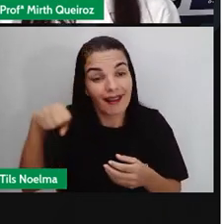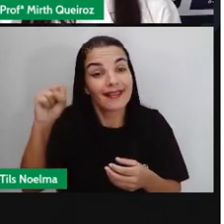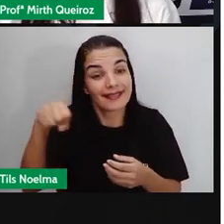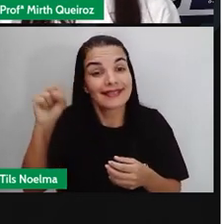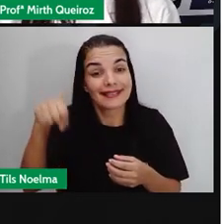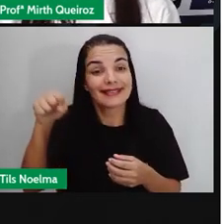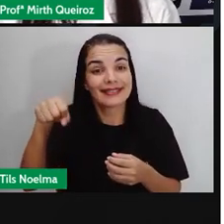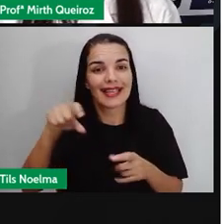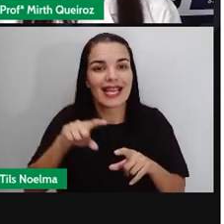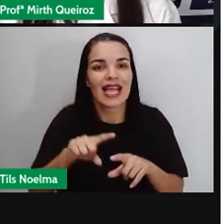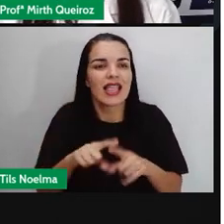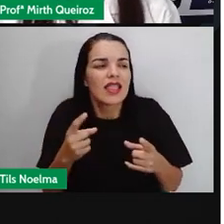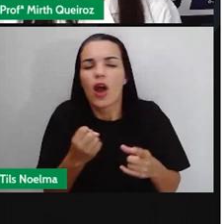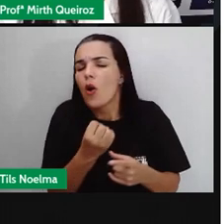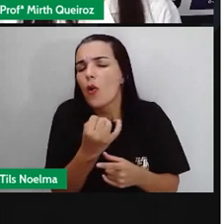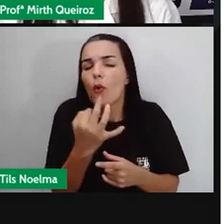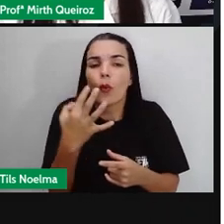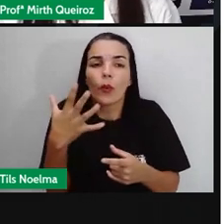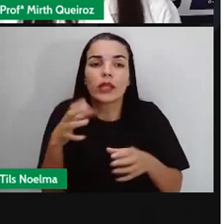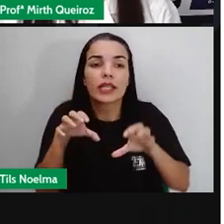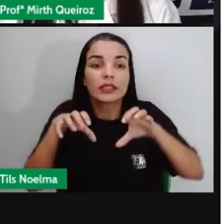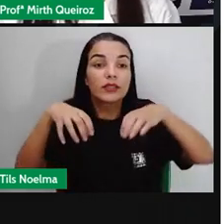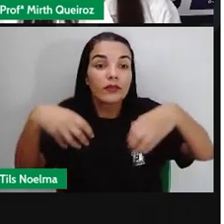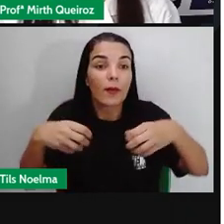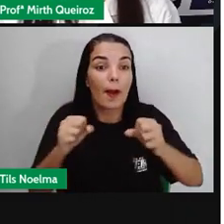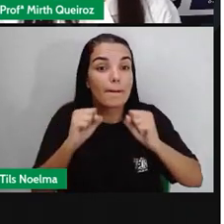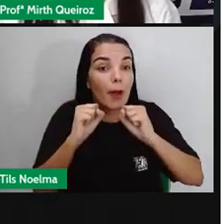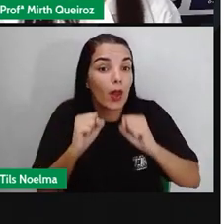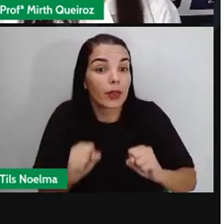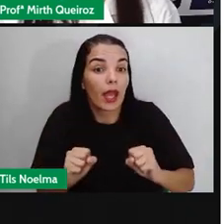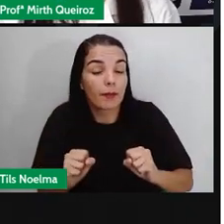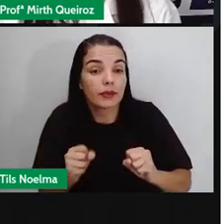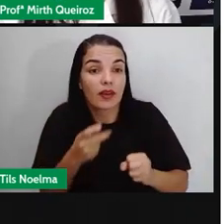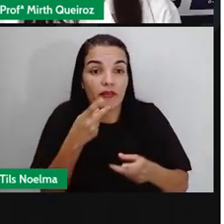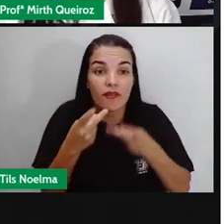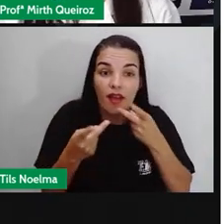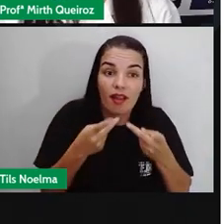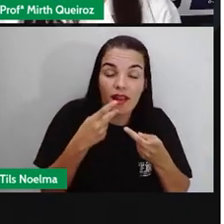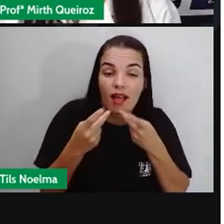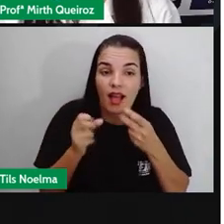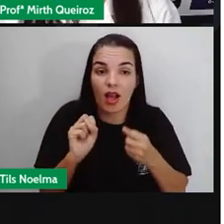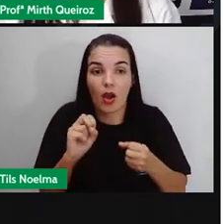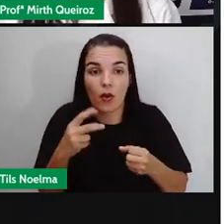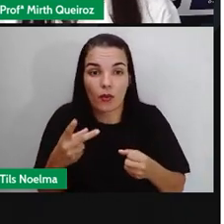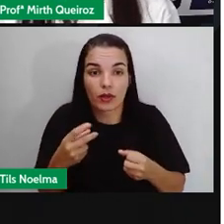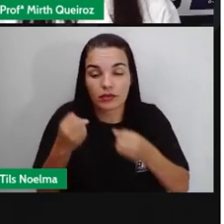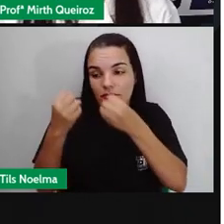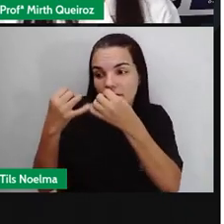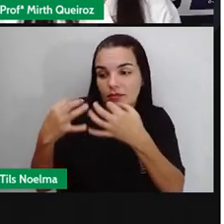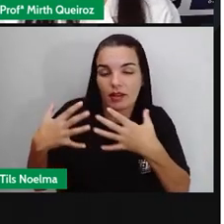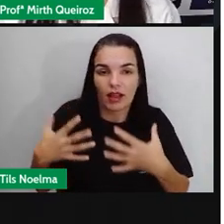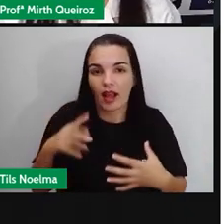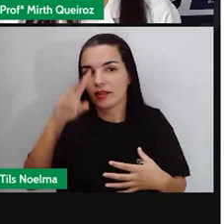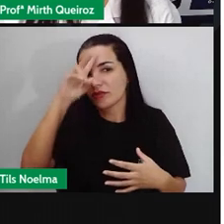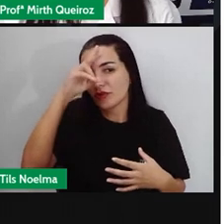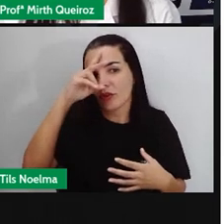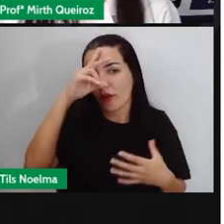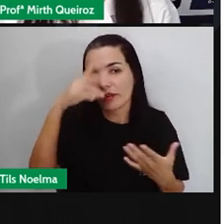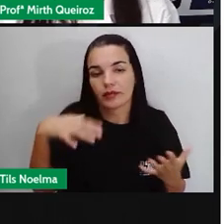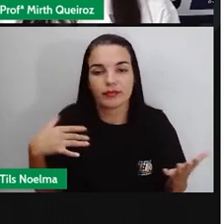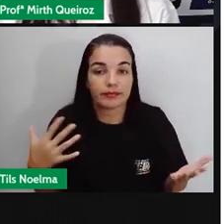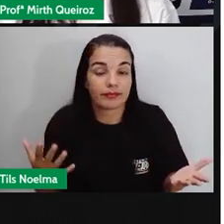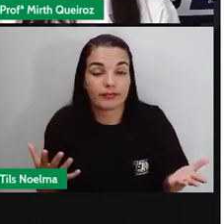De quantas maneiras podemos contar ou narrar as histórias? Nós podemos contar